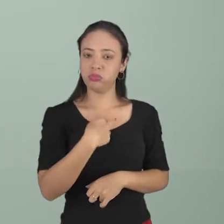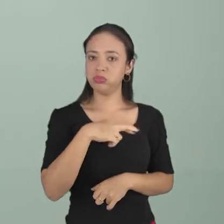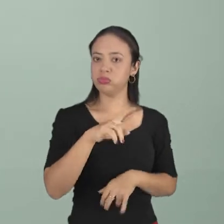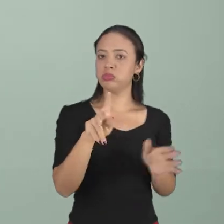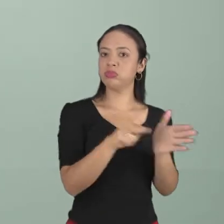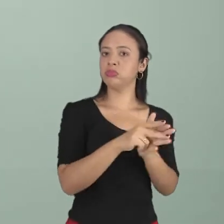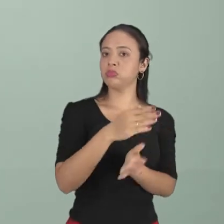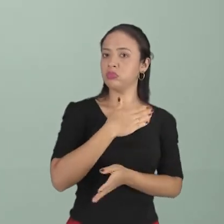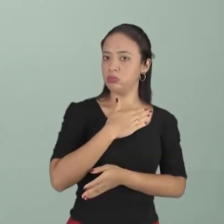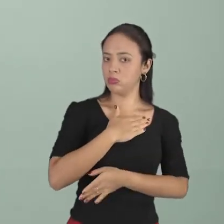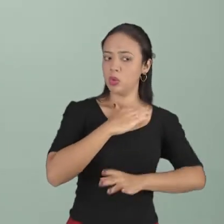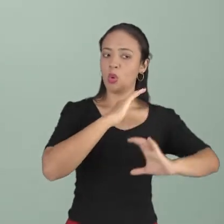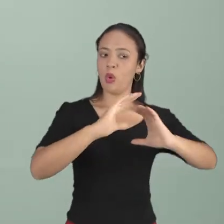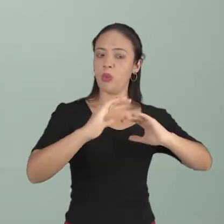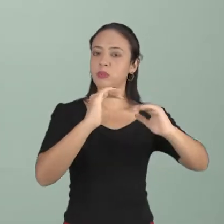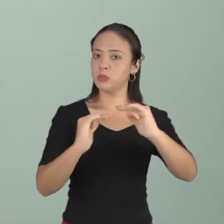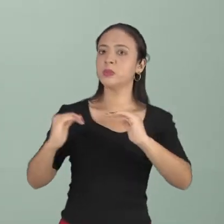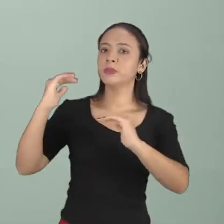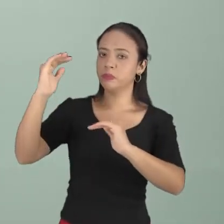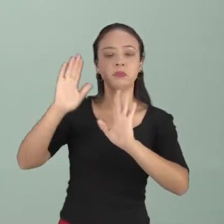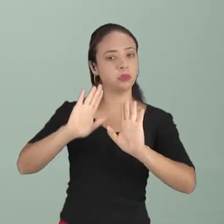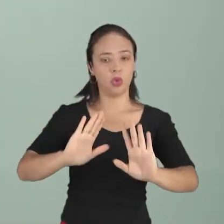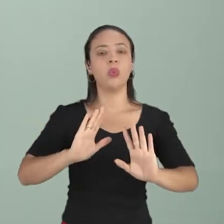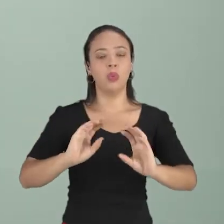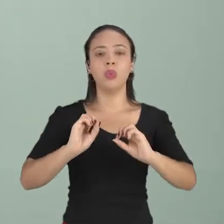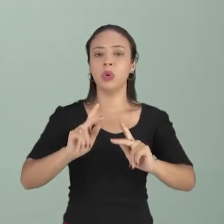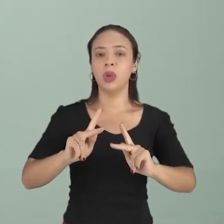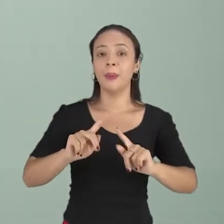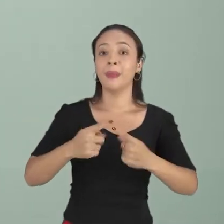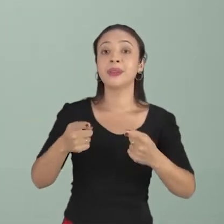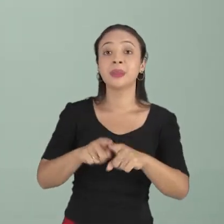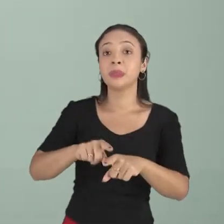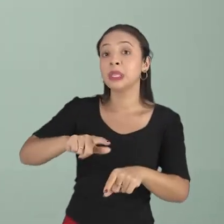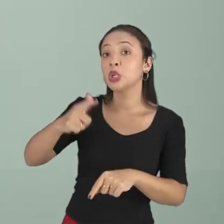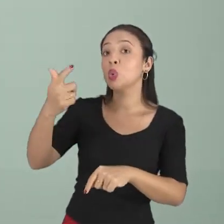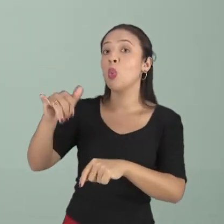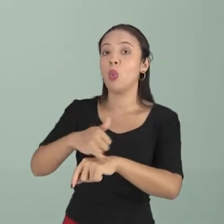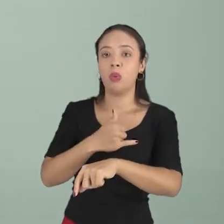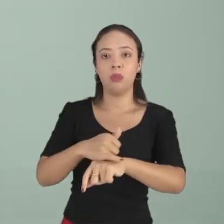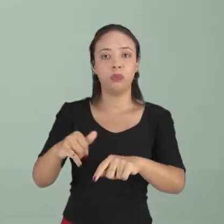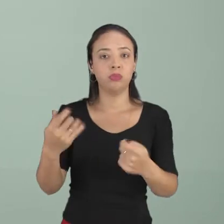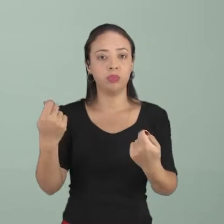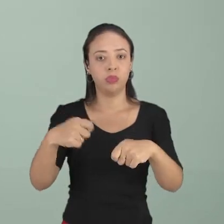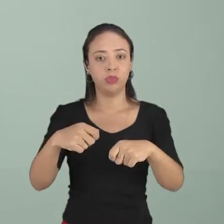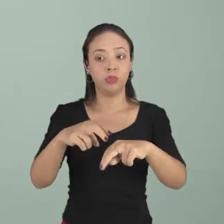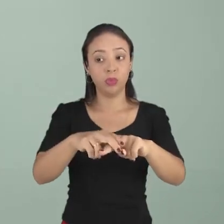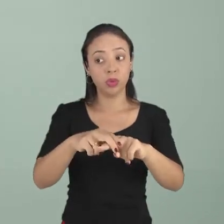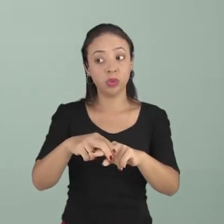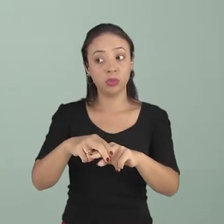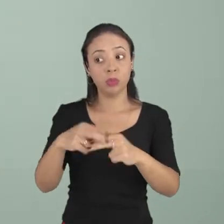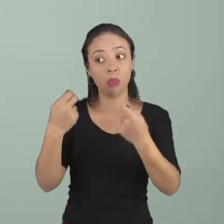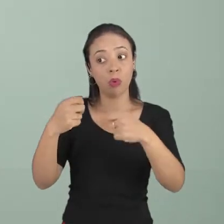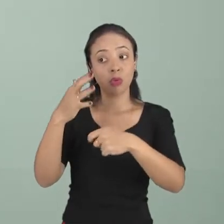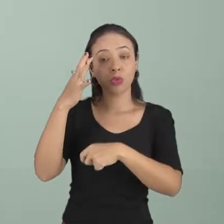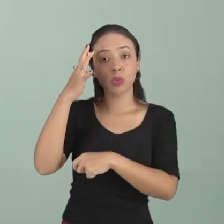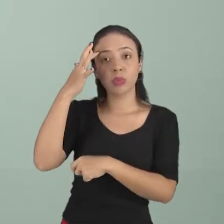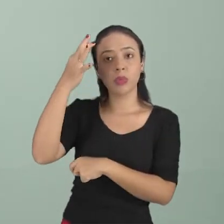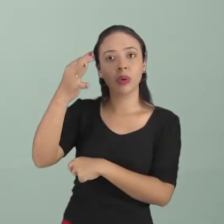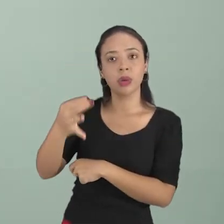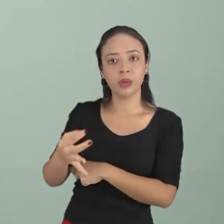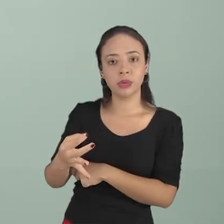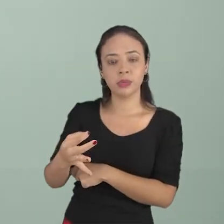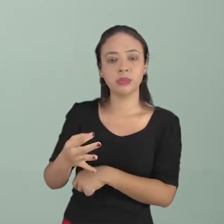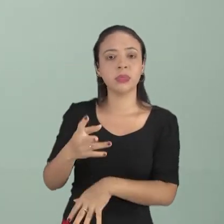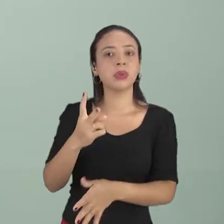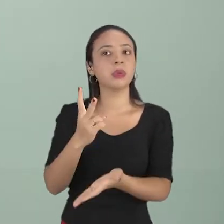me comunicar dentro da minha religião com o transcendente. Mas há outros modos. Então, eu preciso conversar para entender. Eu sempre digo nas